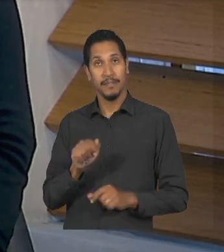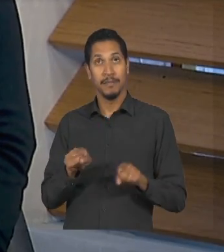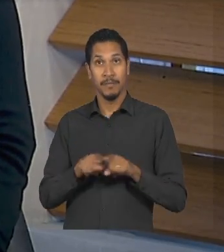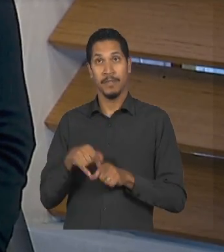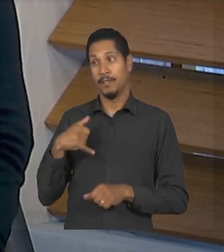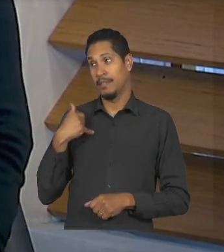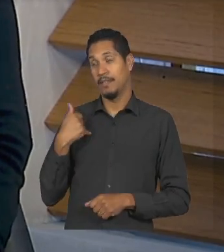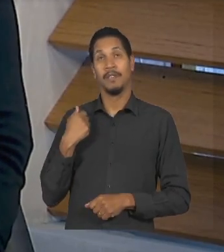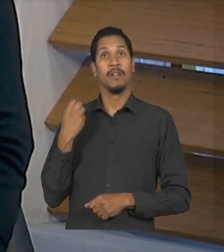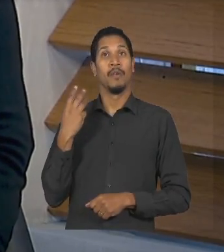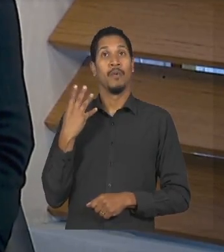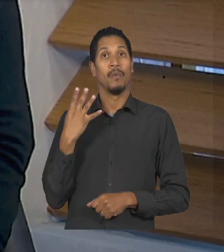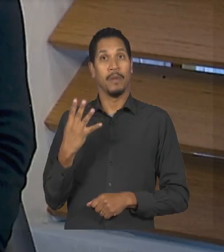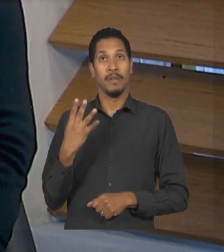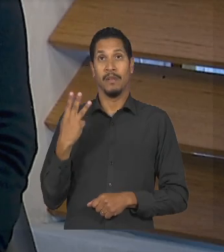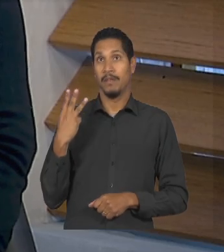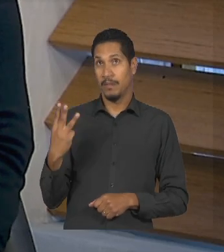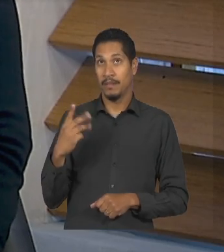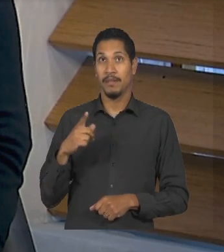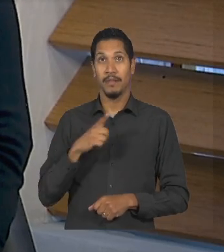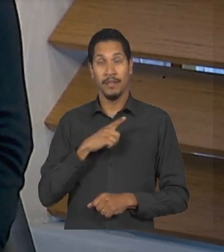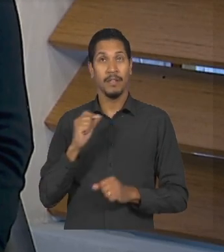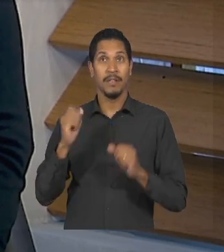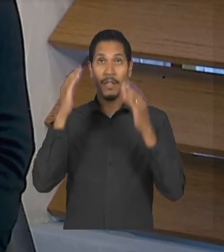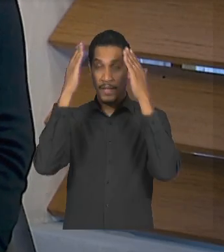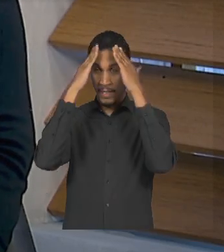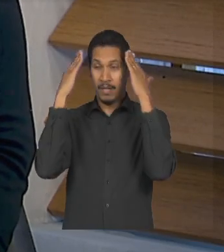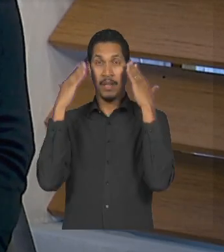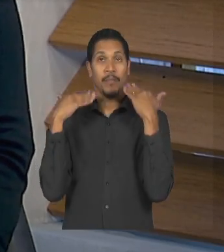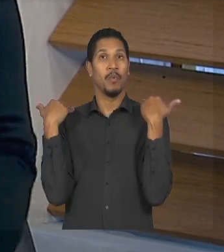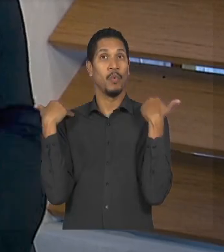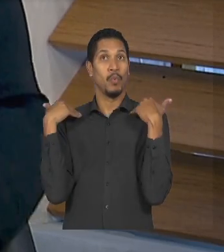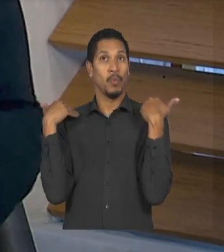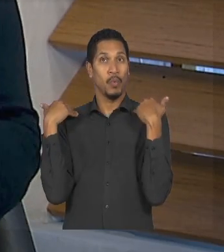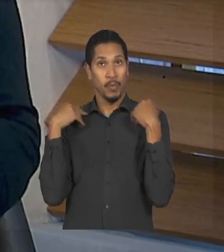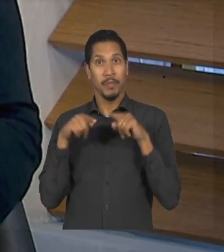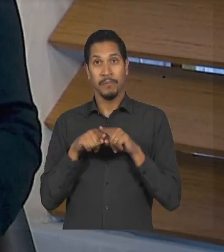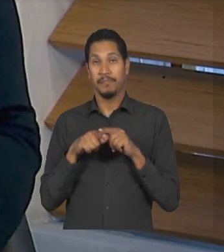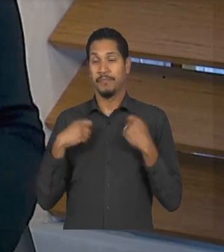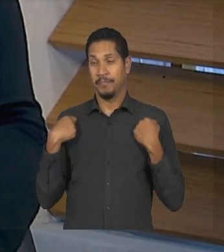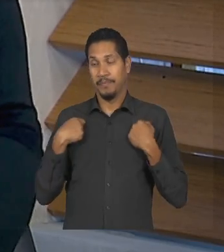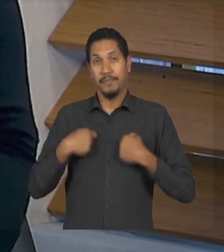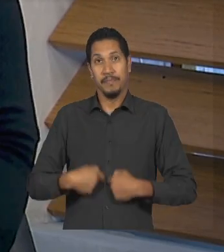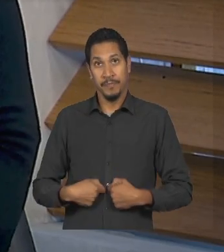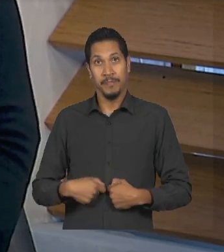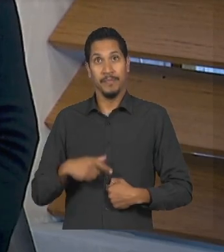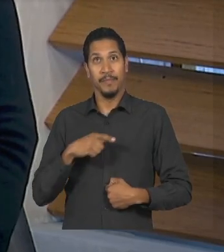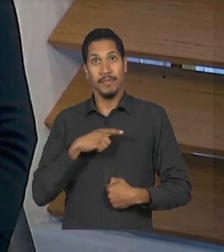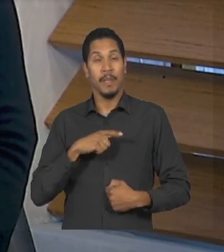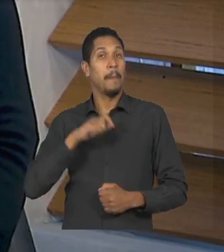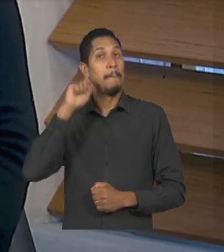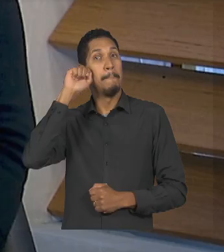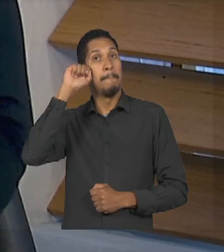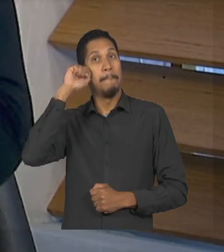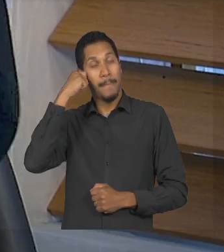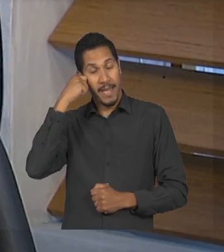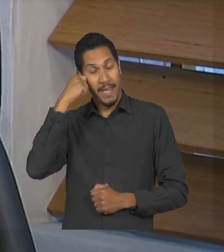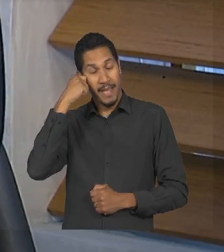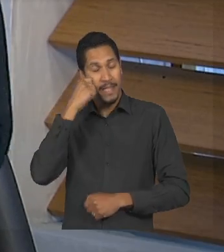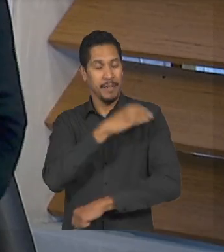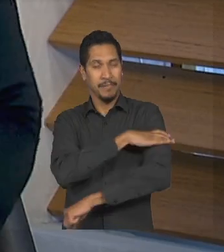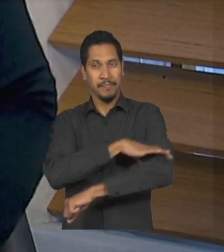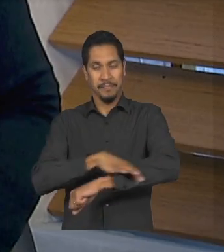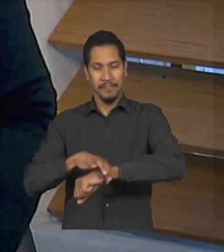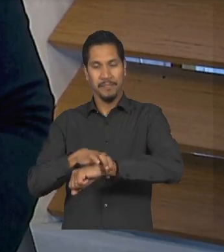43 anos cabelos à altura do ombro estou me vestindo de blusa preta de manga